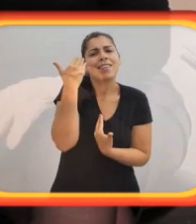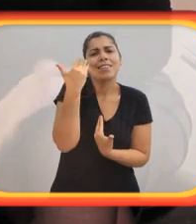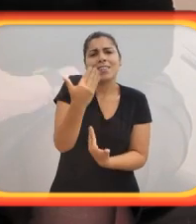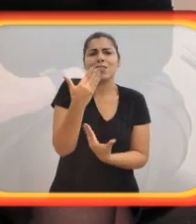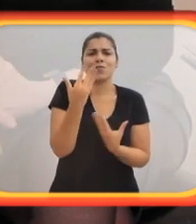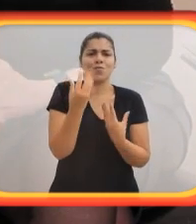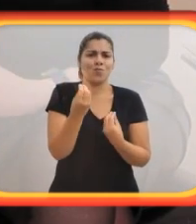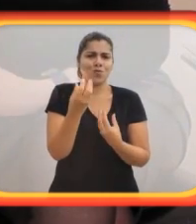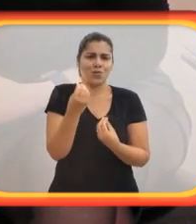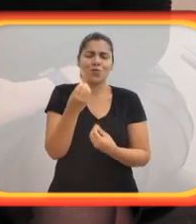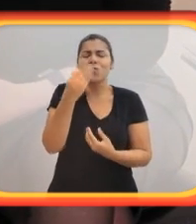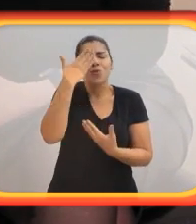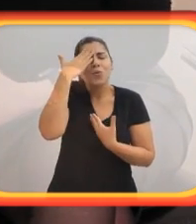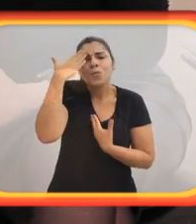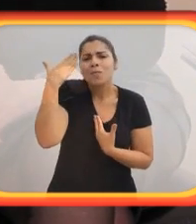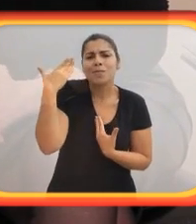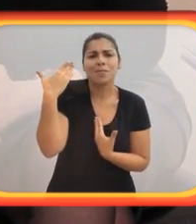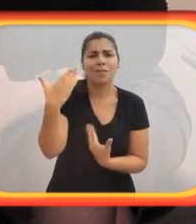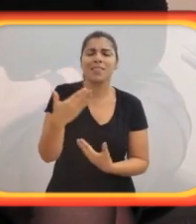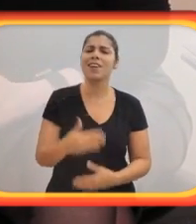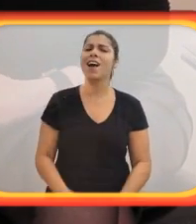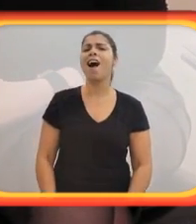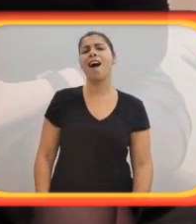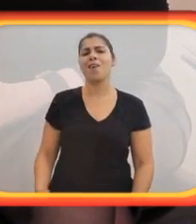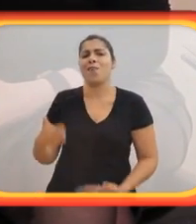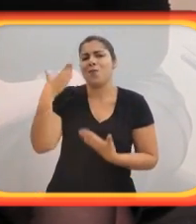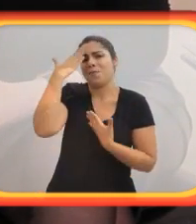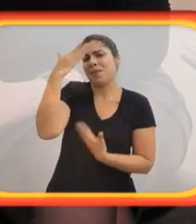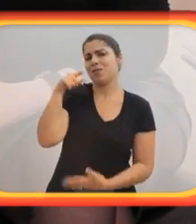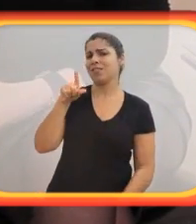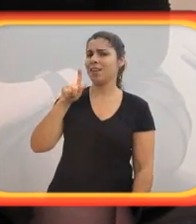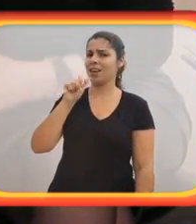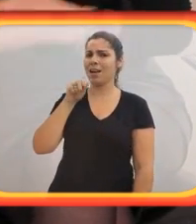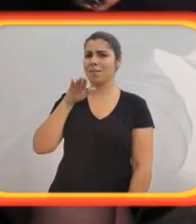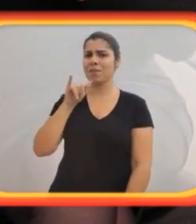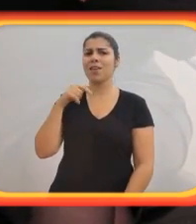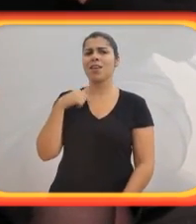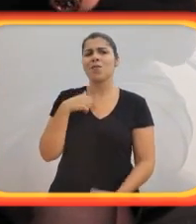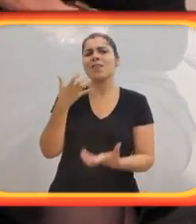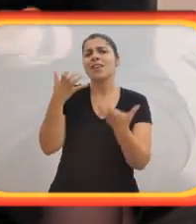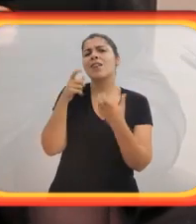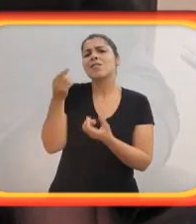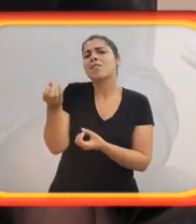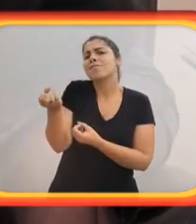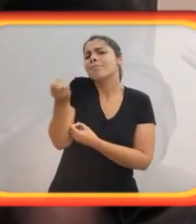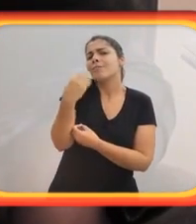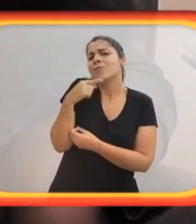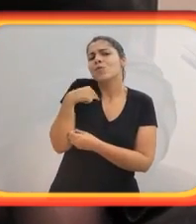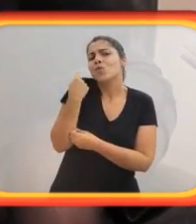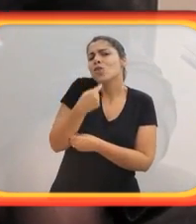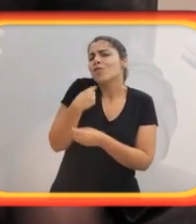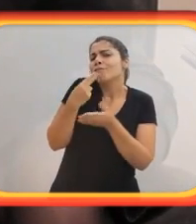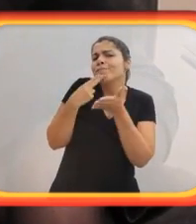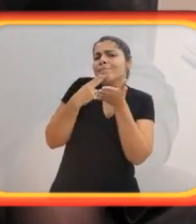nós somos capazes de decepcionar muito as pessoas. Eu espero não fazer isso com você e te agradeço muitíssimo.